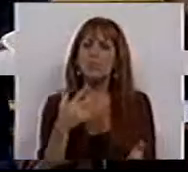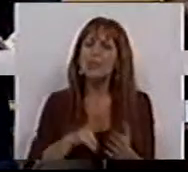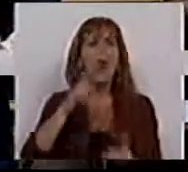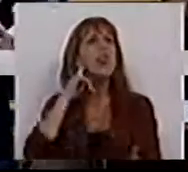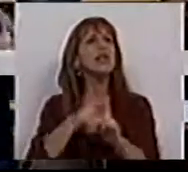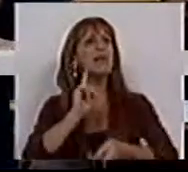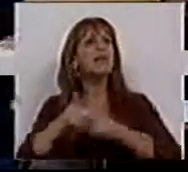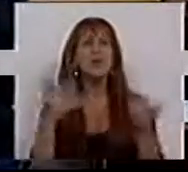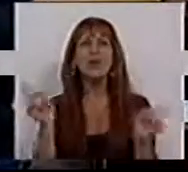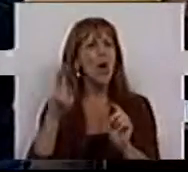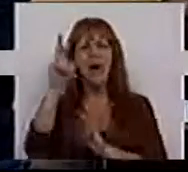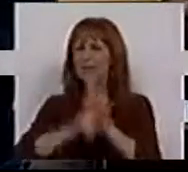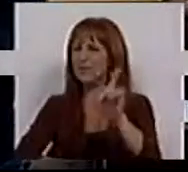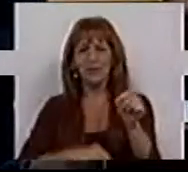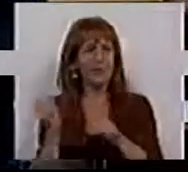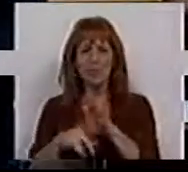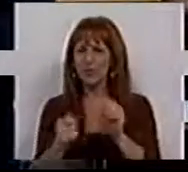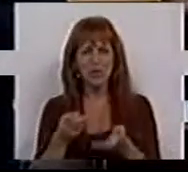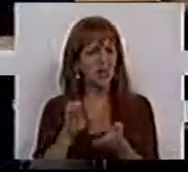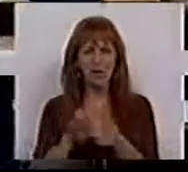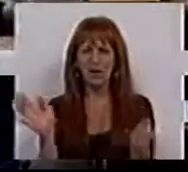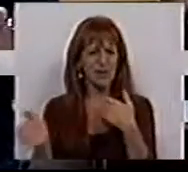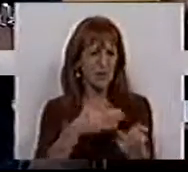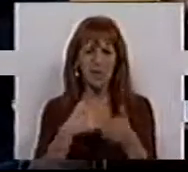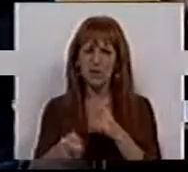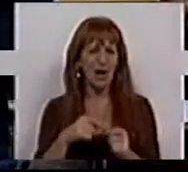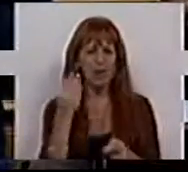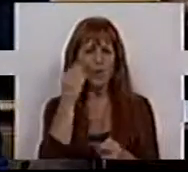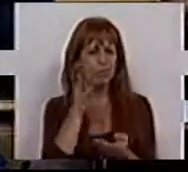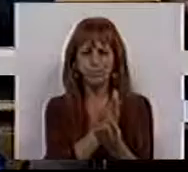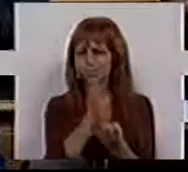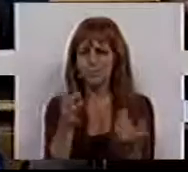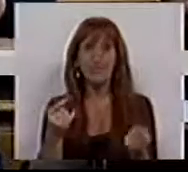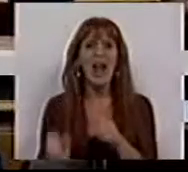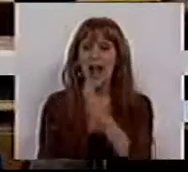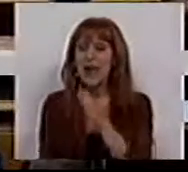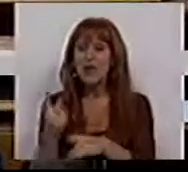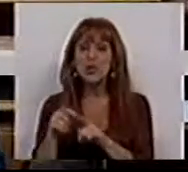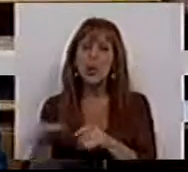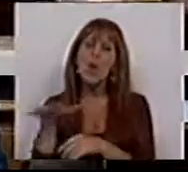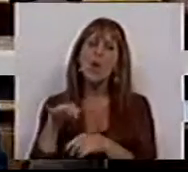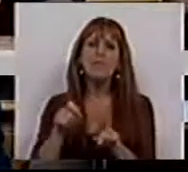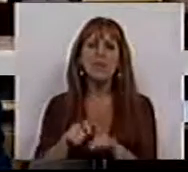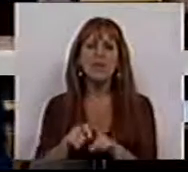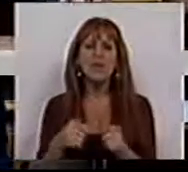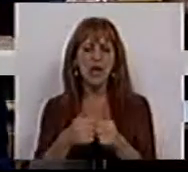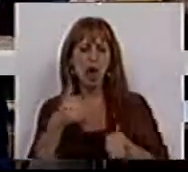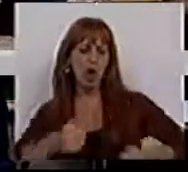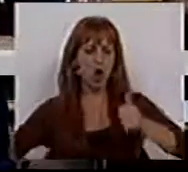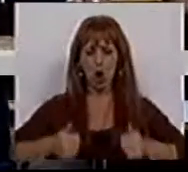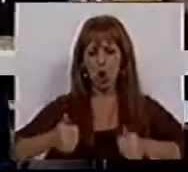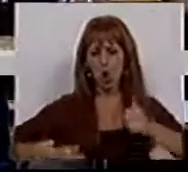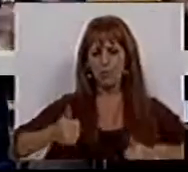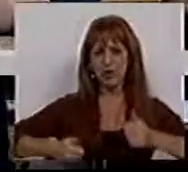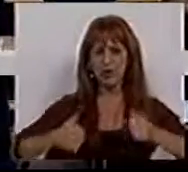real objetivo não é regulamentar os fundos de capital, seja quais for as suas formas, é criar um ambiente de competitividade